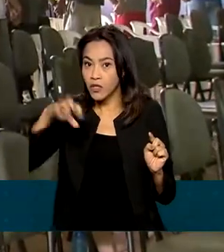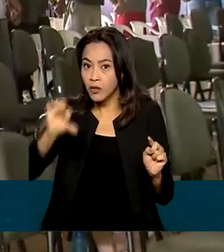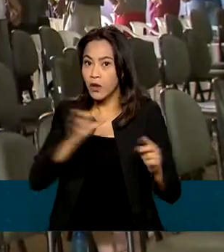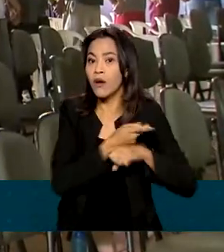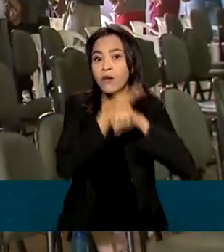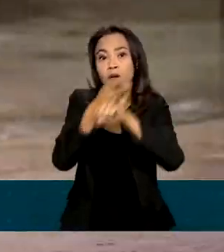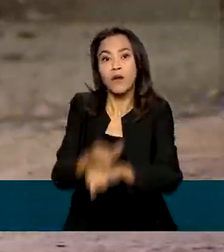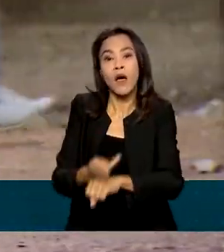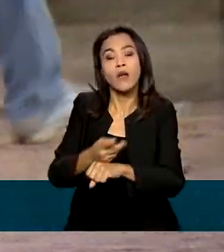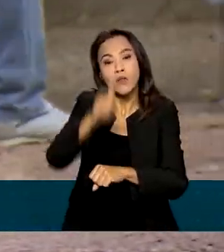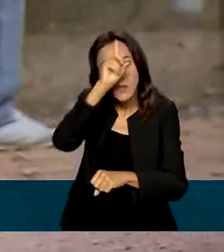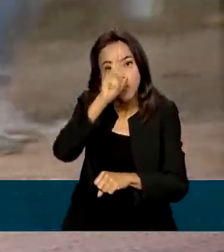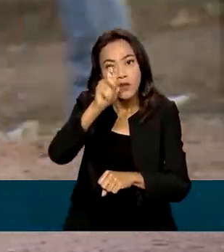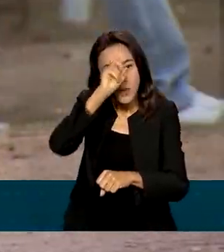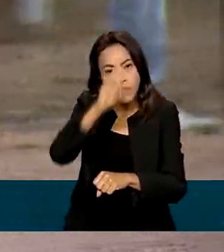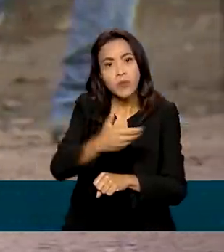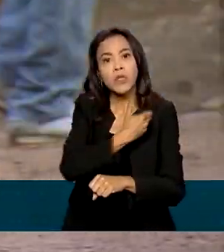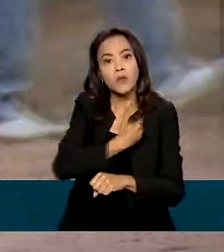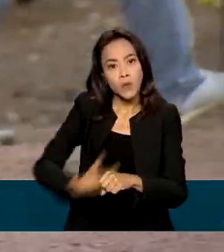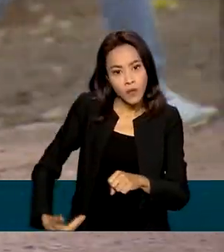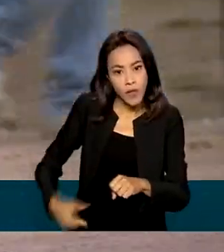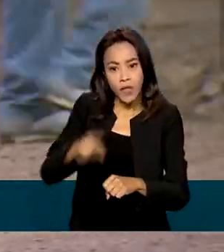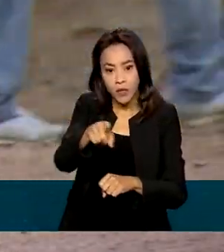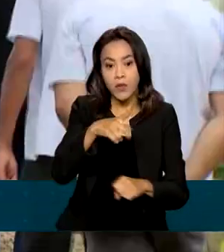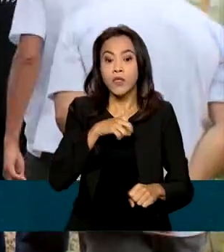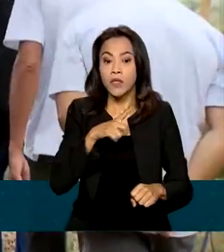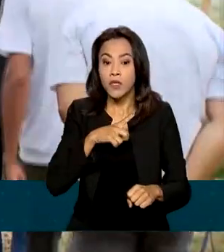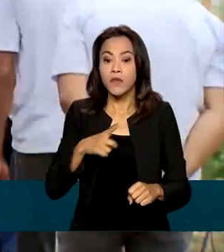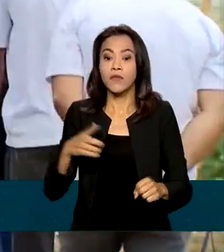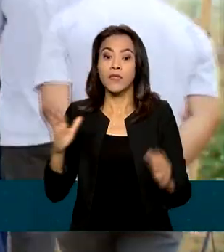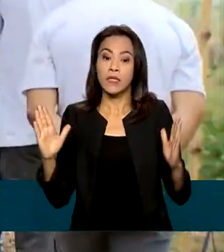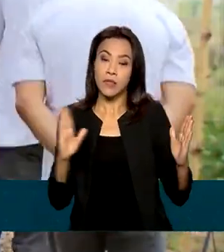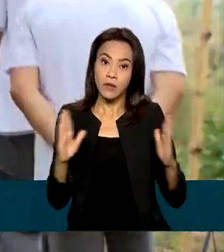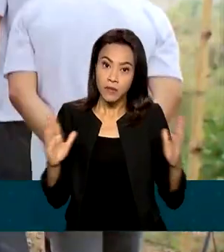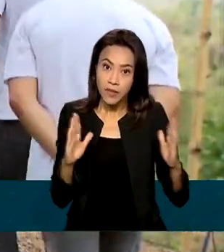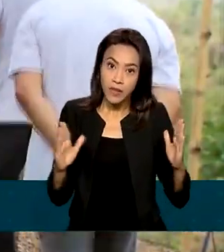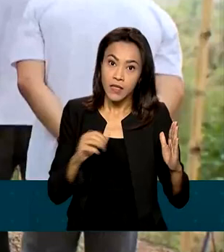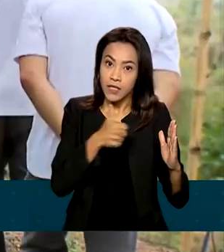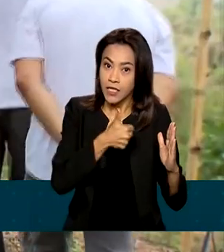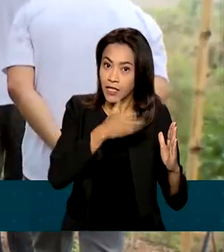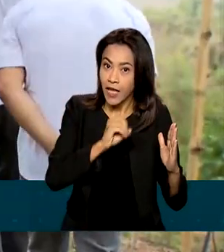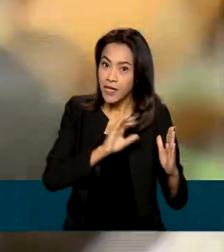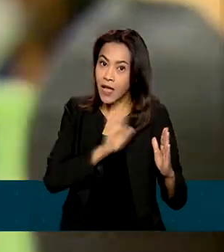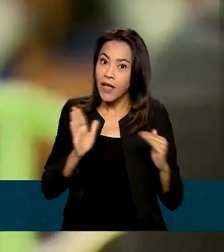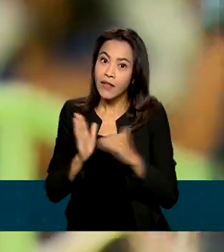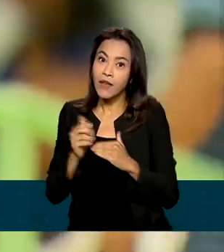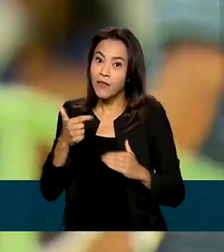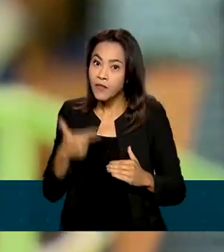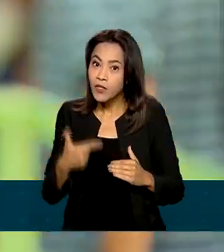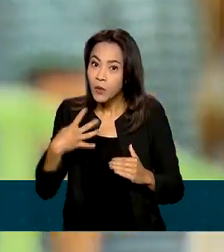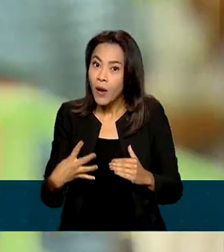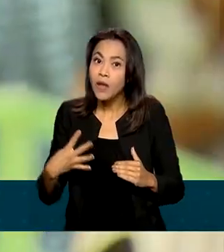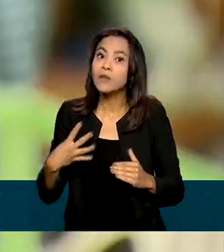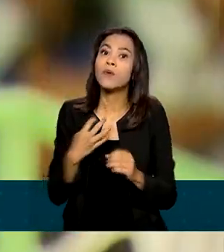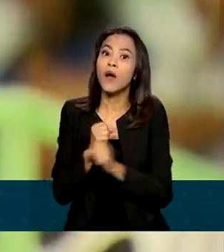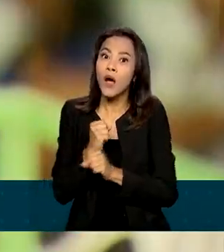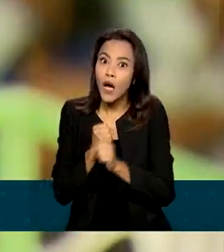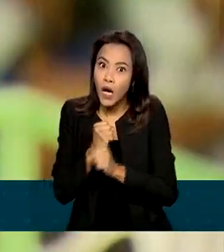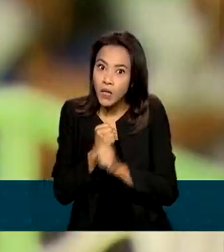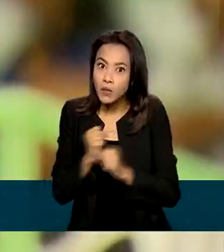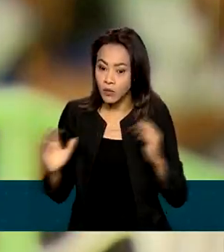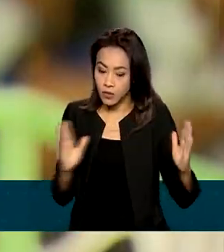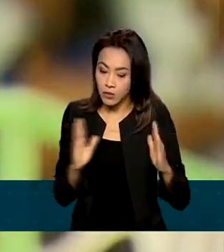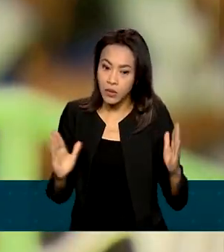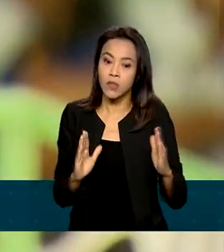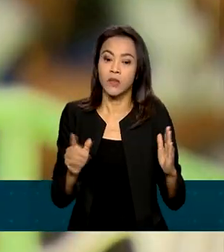2021, seguidos de pacientes na faixa de 10 a 24 anos. O público, com mais de